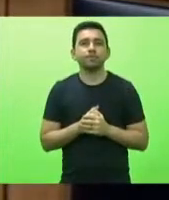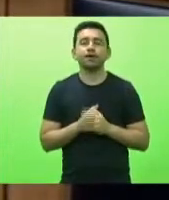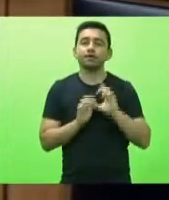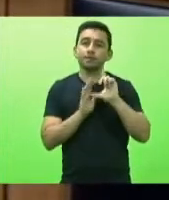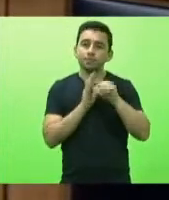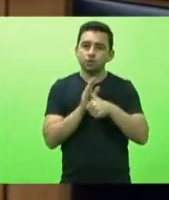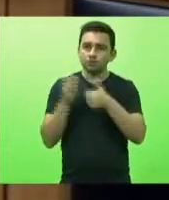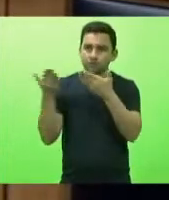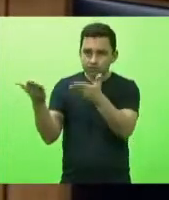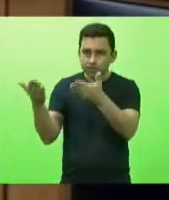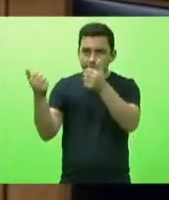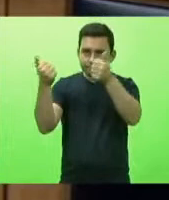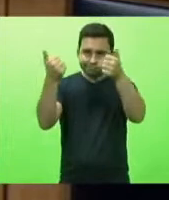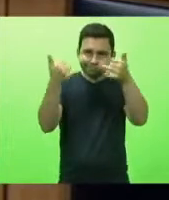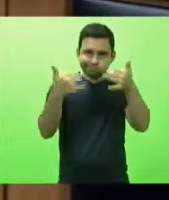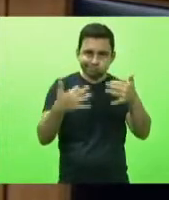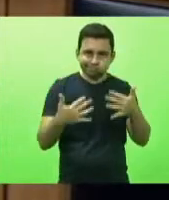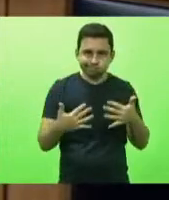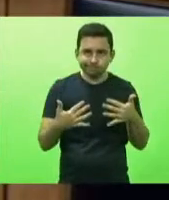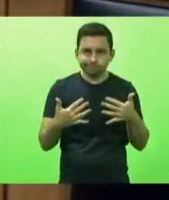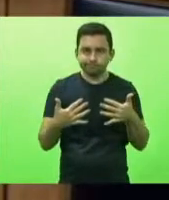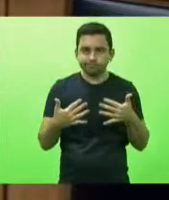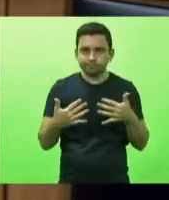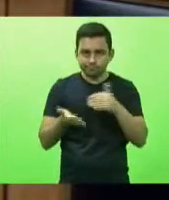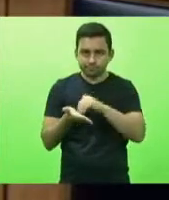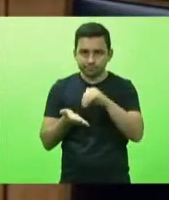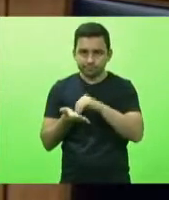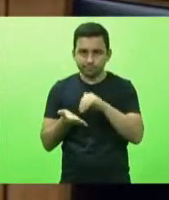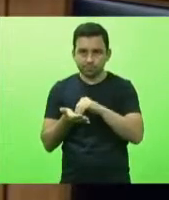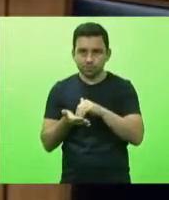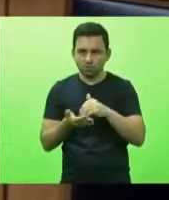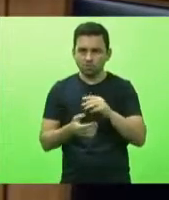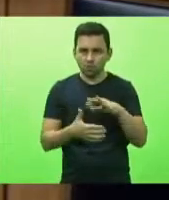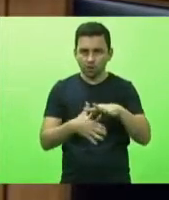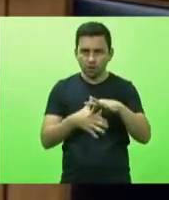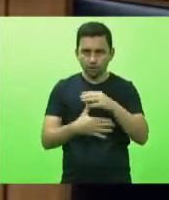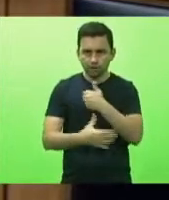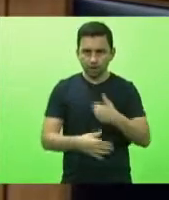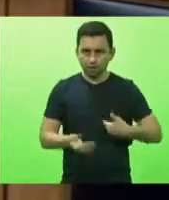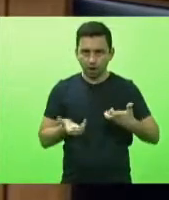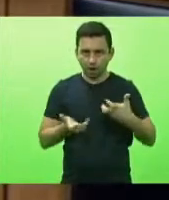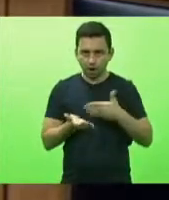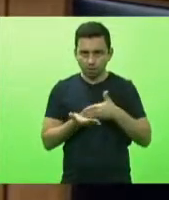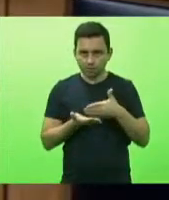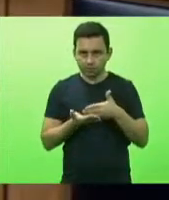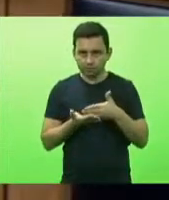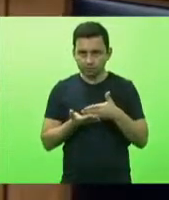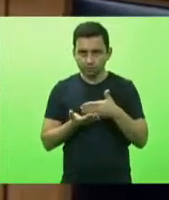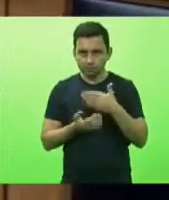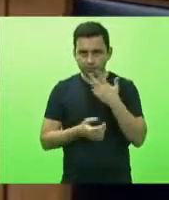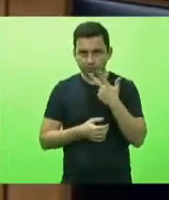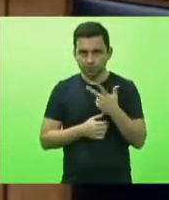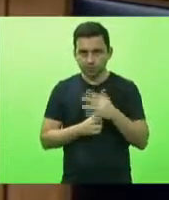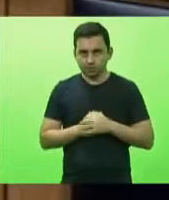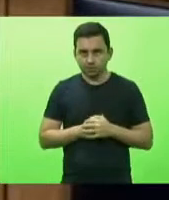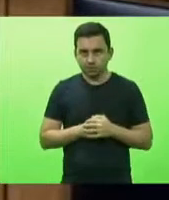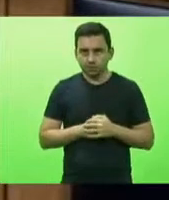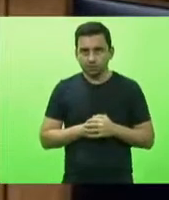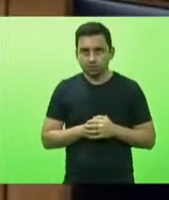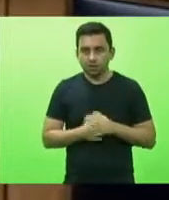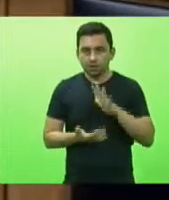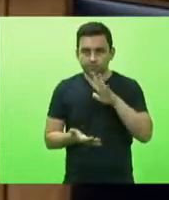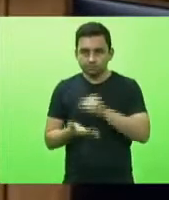intervenção do secretário não sei se o líder do governo vai querer fazer nessa primeira parte então eu já abro a